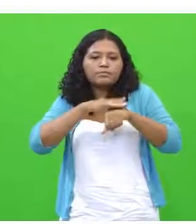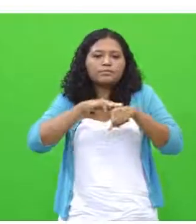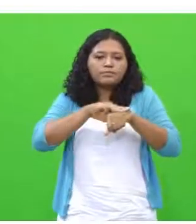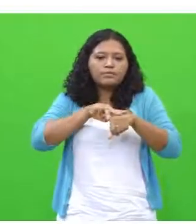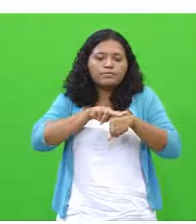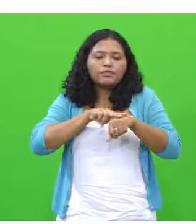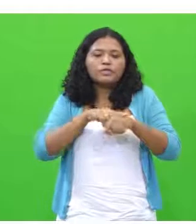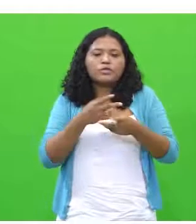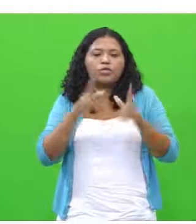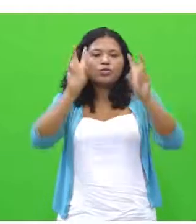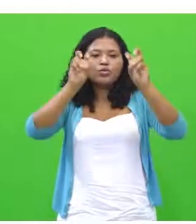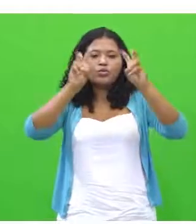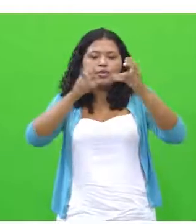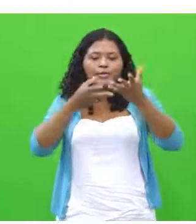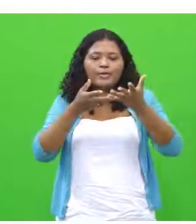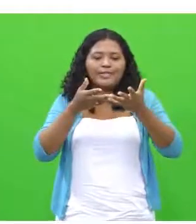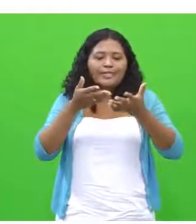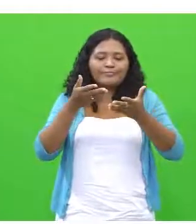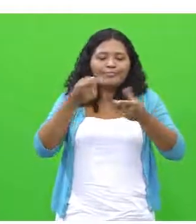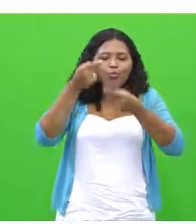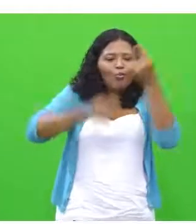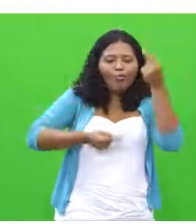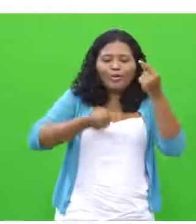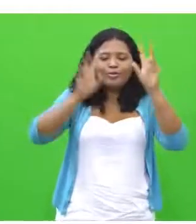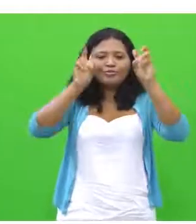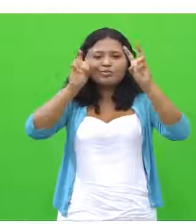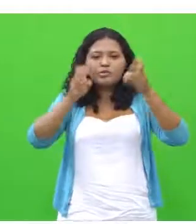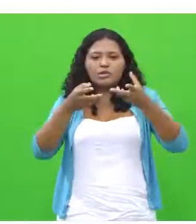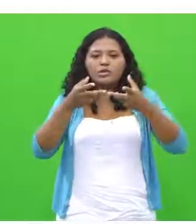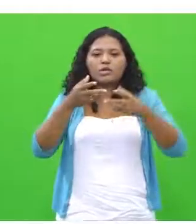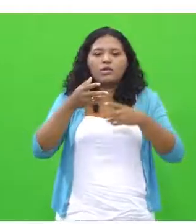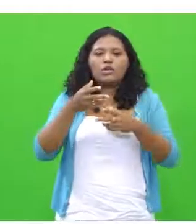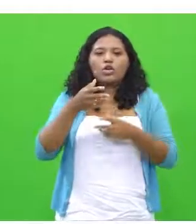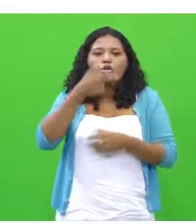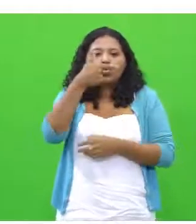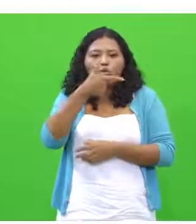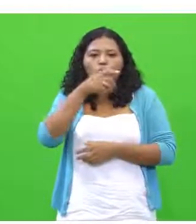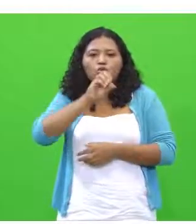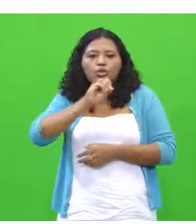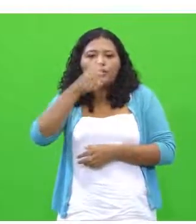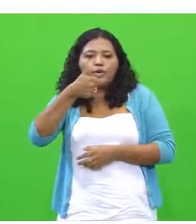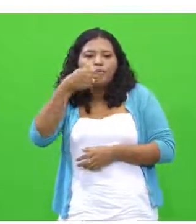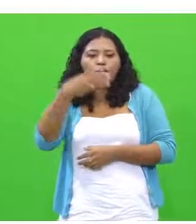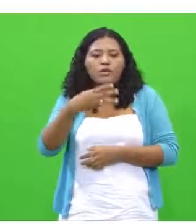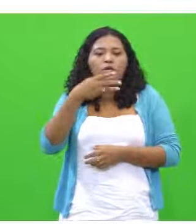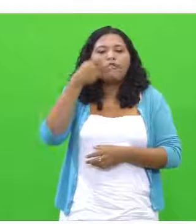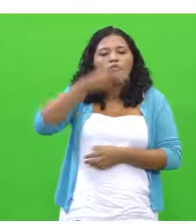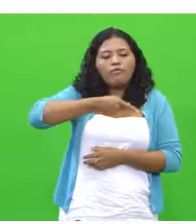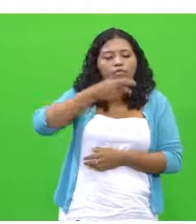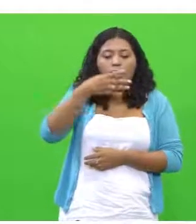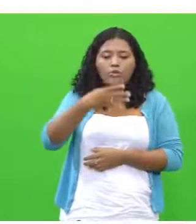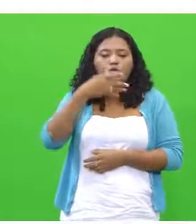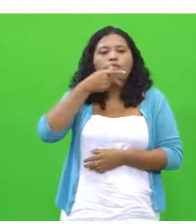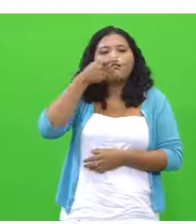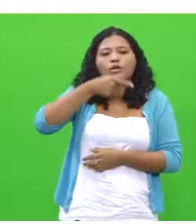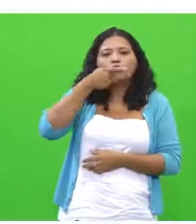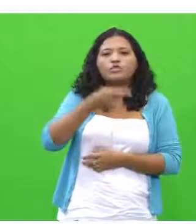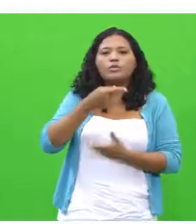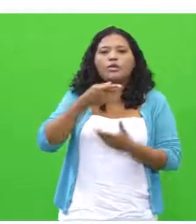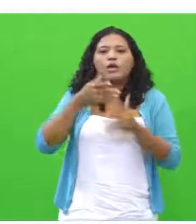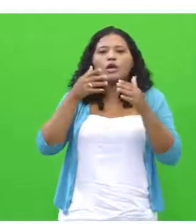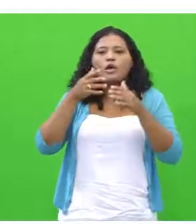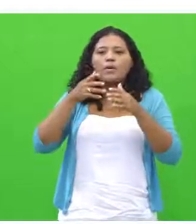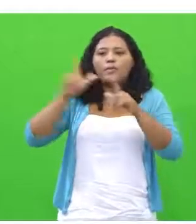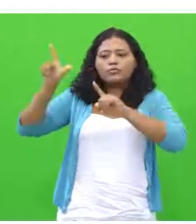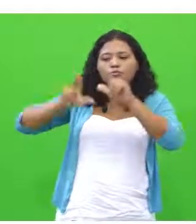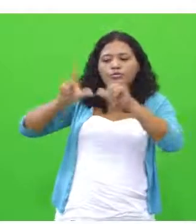O tema de 2014 era publicidade infantil em questão no Brasil. Quem vai falar com relação